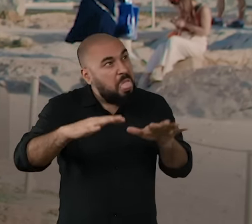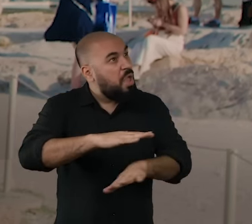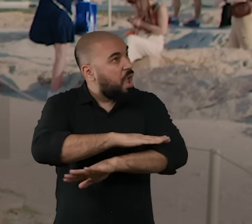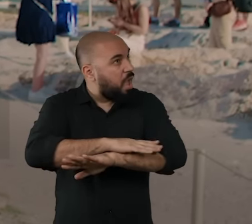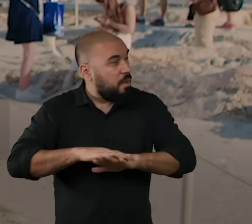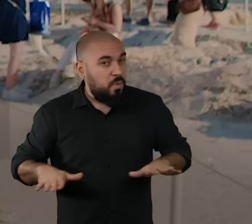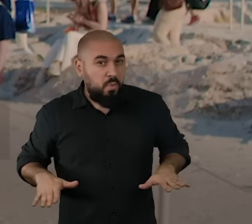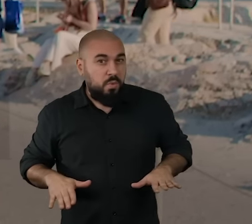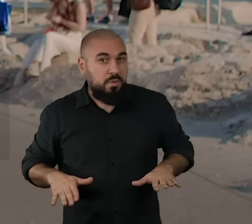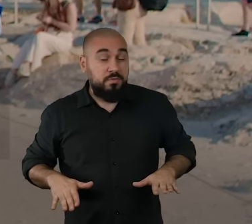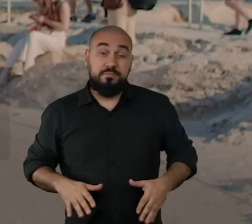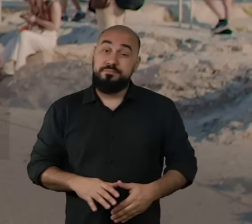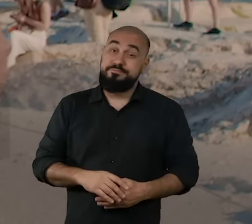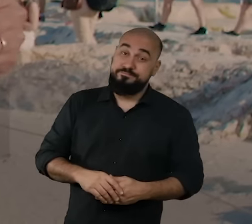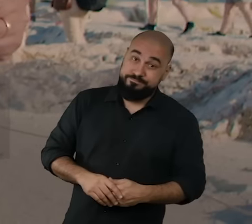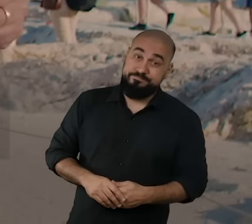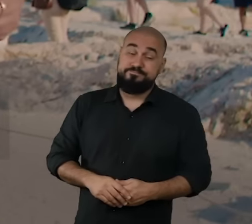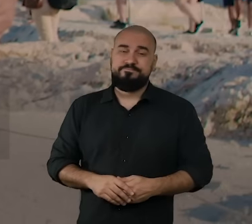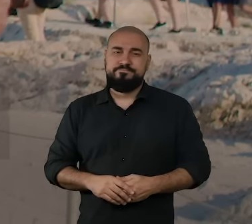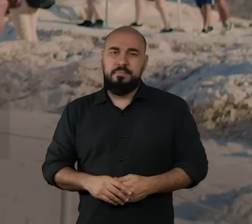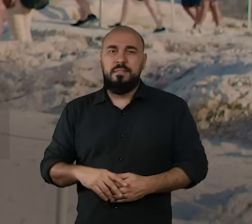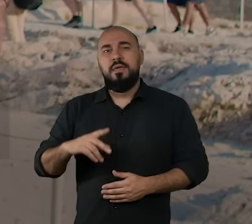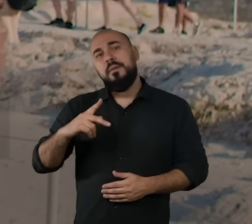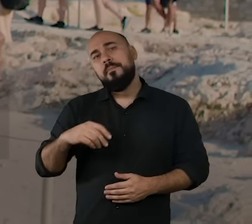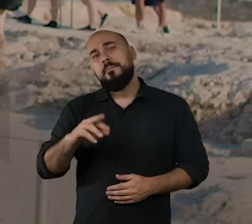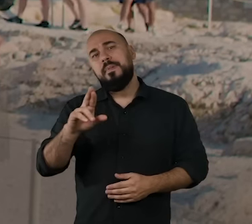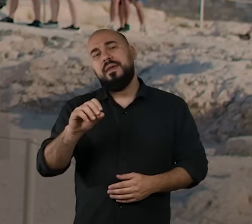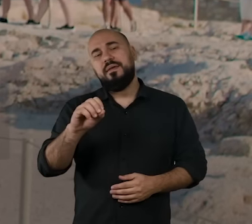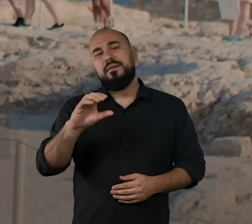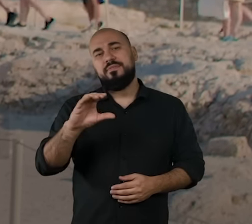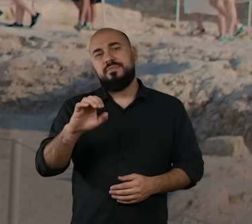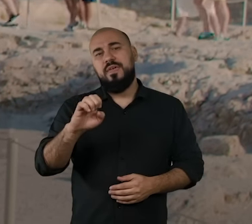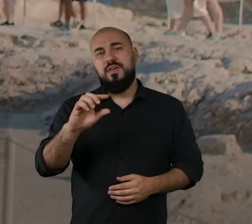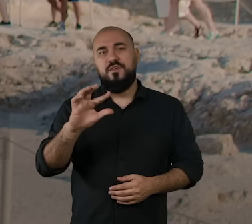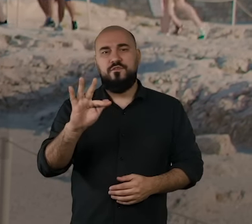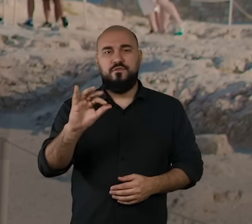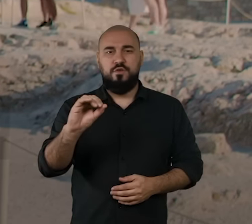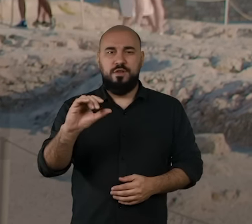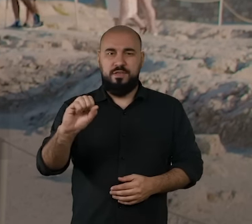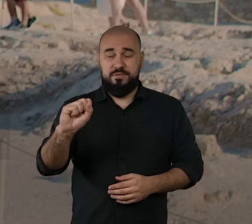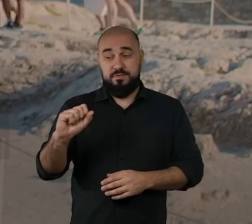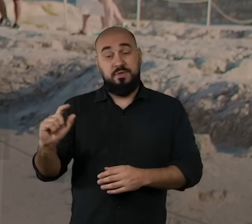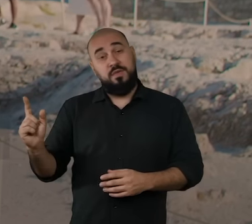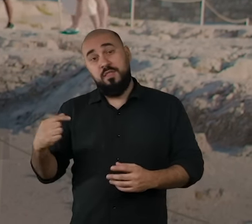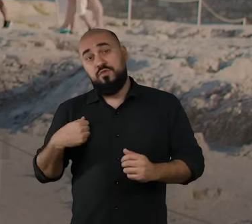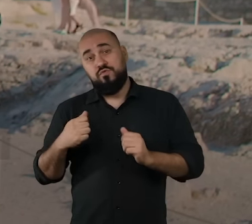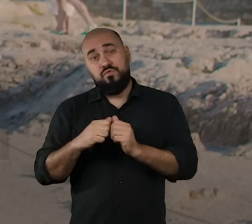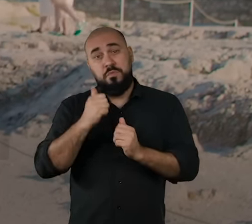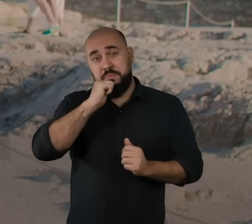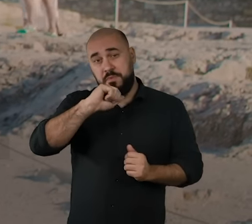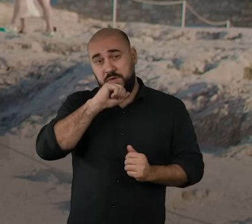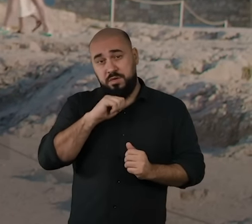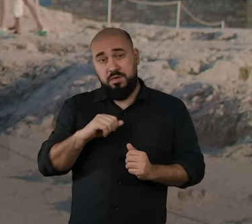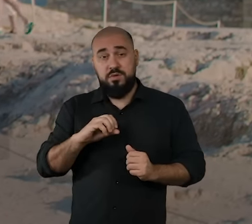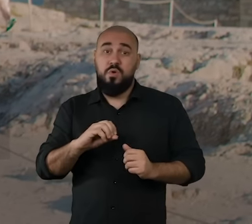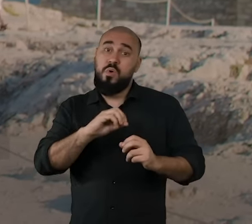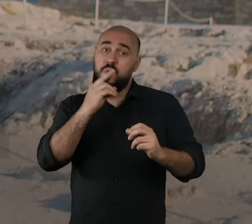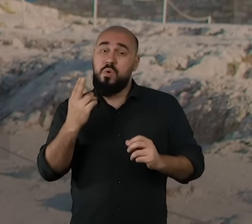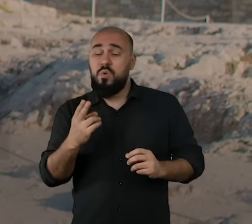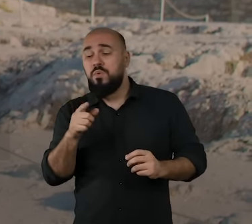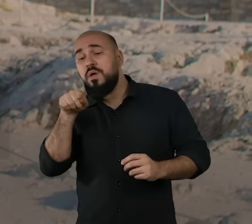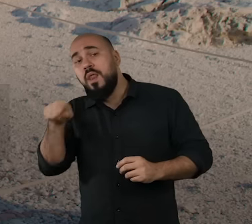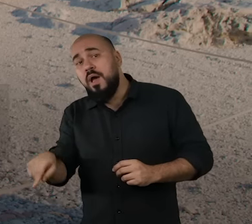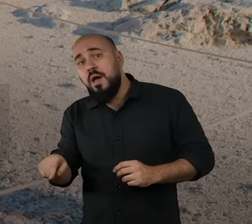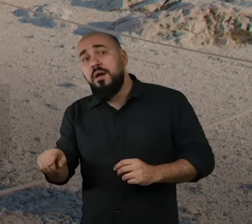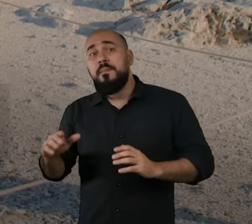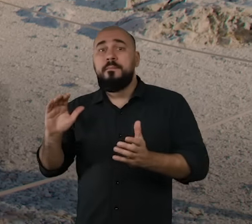parte do tempo, Perséfones passava com sua mãe no Monte Olimpo. Outra parte do tempo, ela passava com seu marido, lá